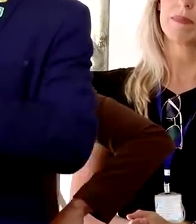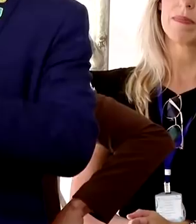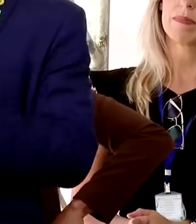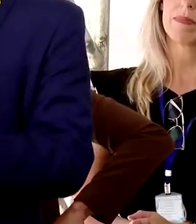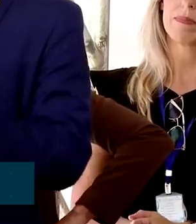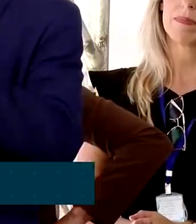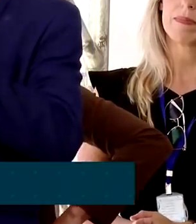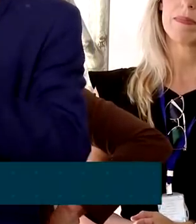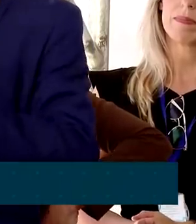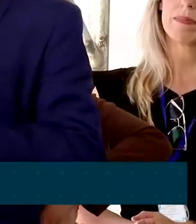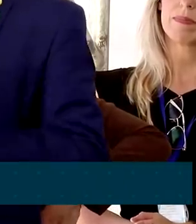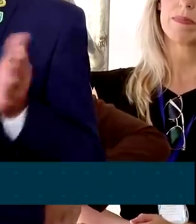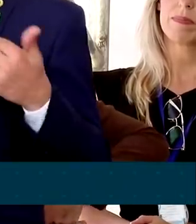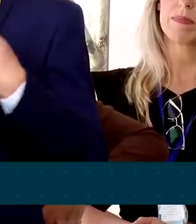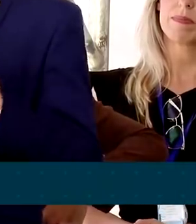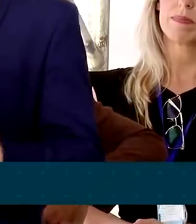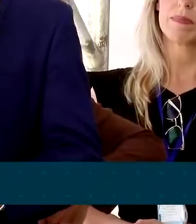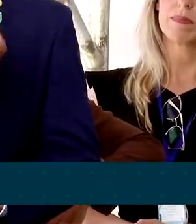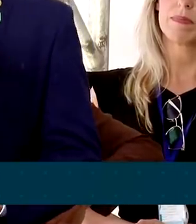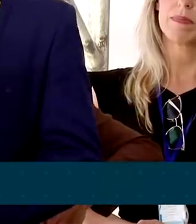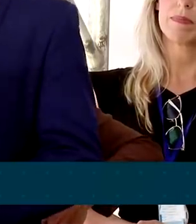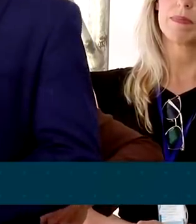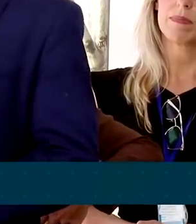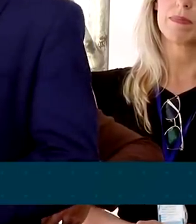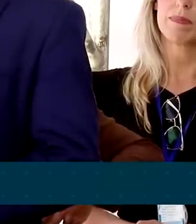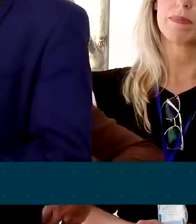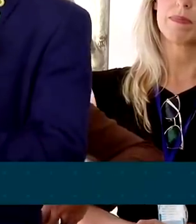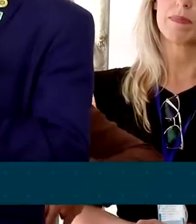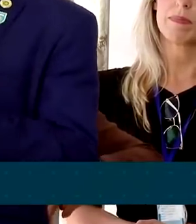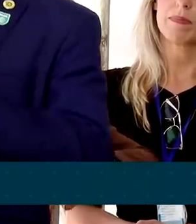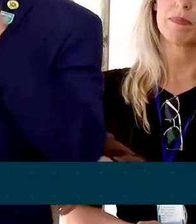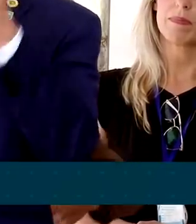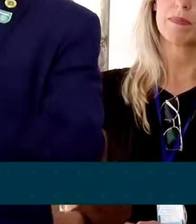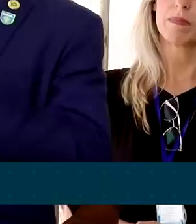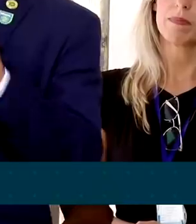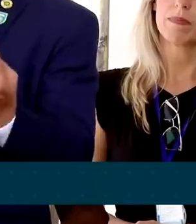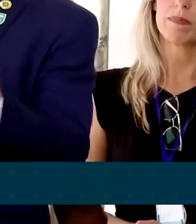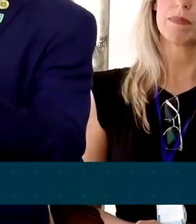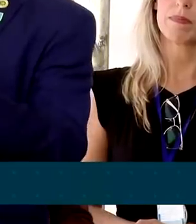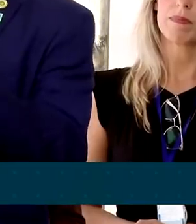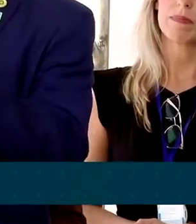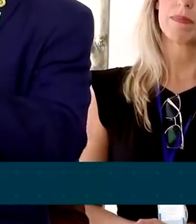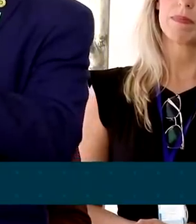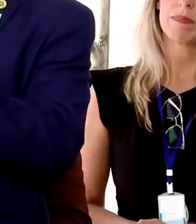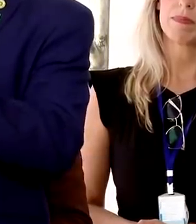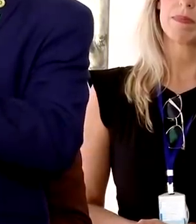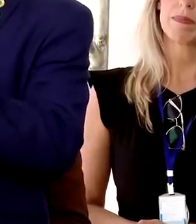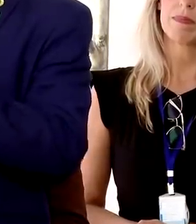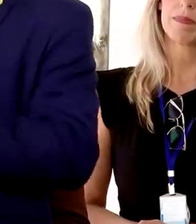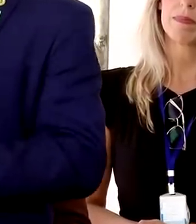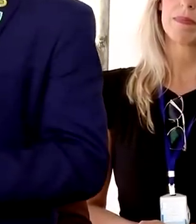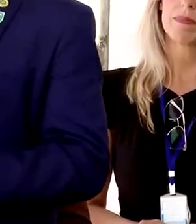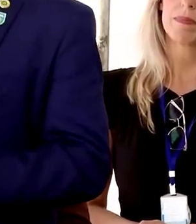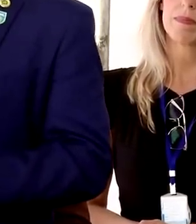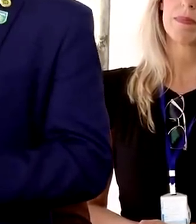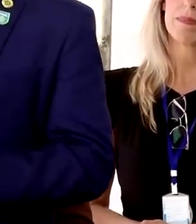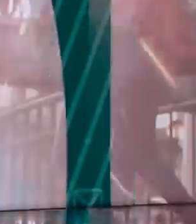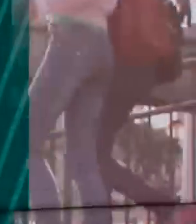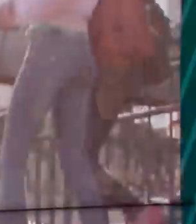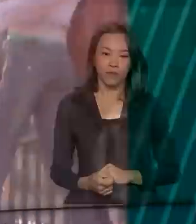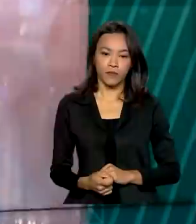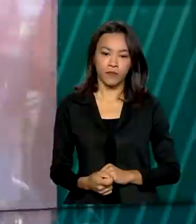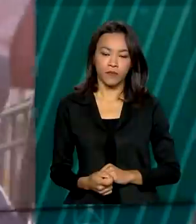autismo, cada um de vocês inicia uma jornada pela inclusão. Tenho certeza de que caminhamos juntos.